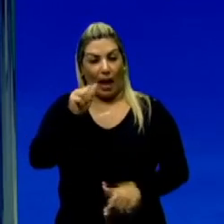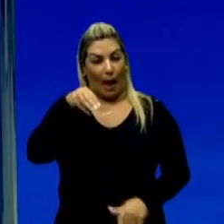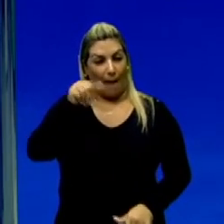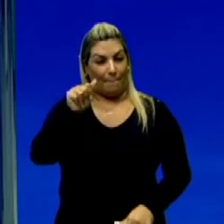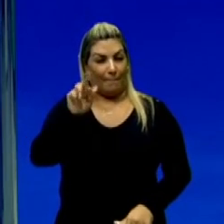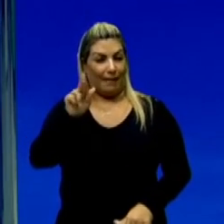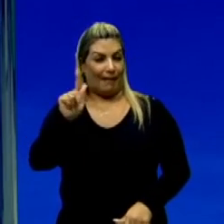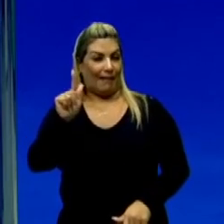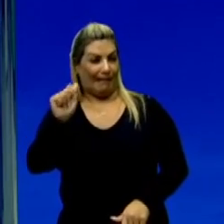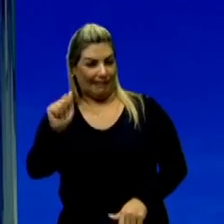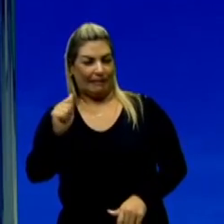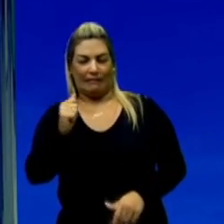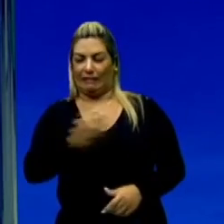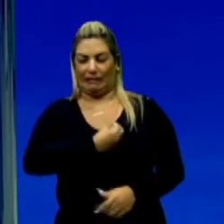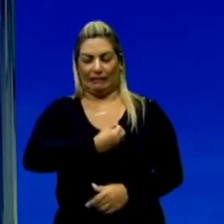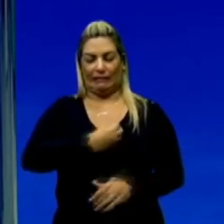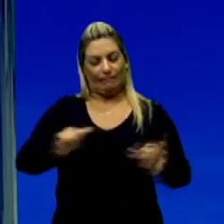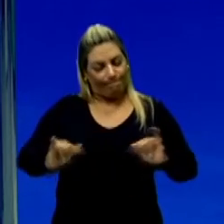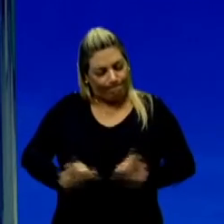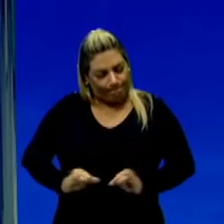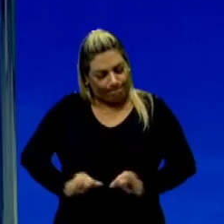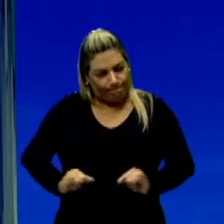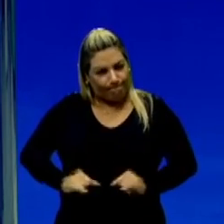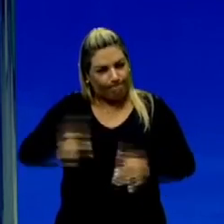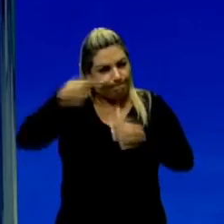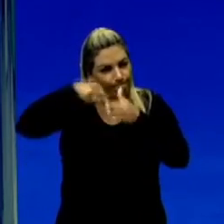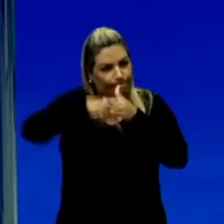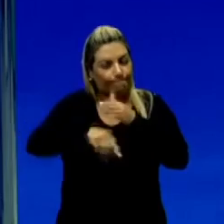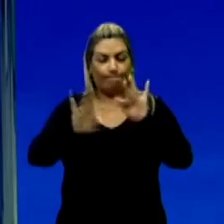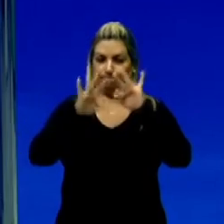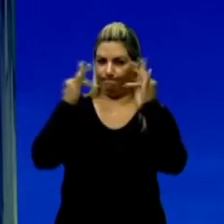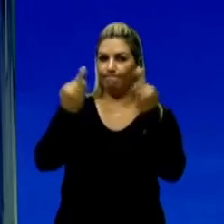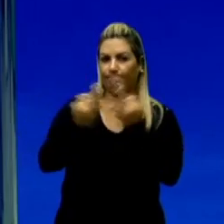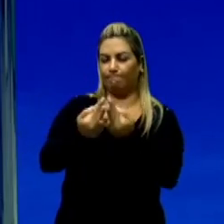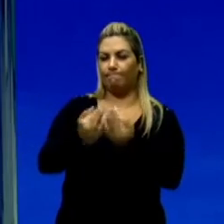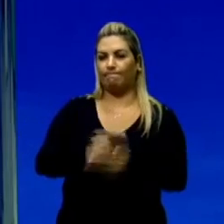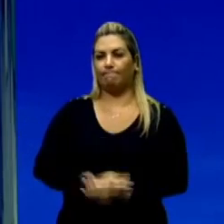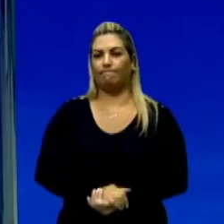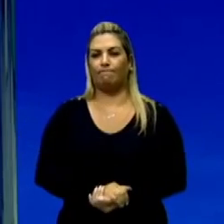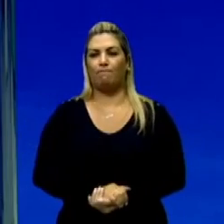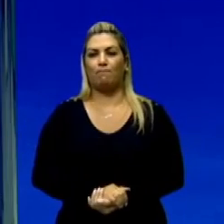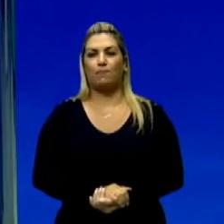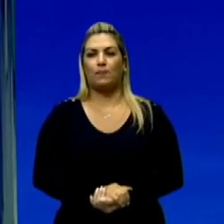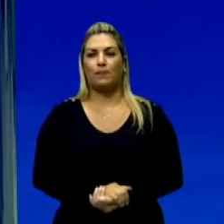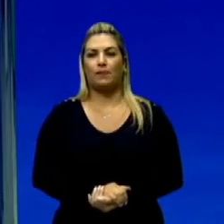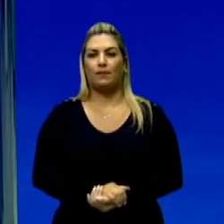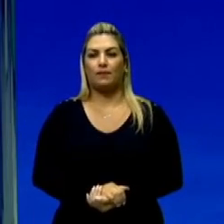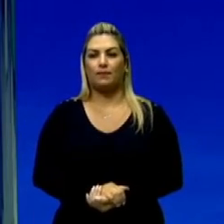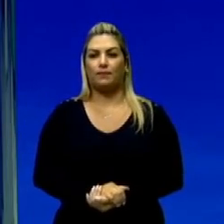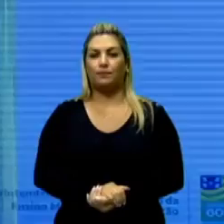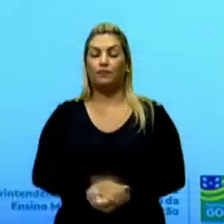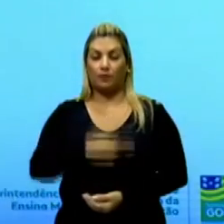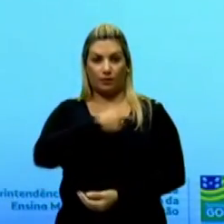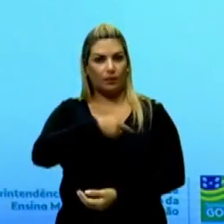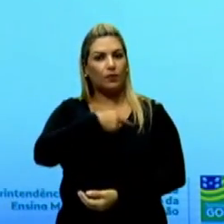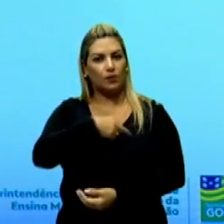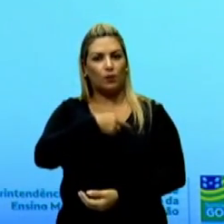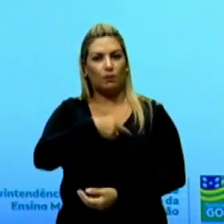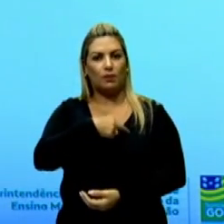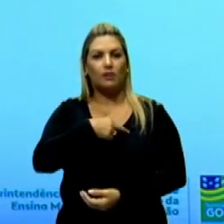nessa frase, né? O sofrimento de toda a família. O romance